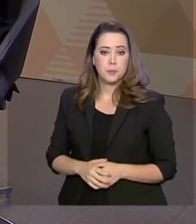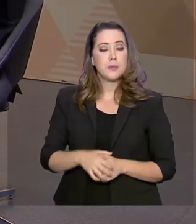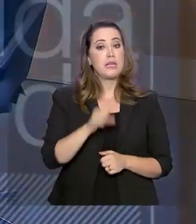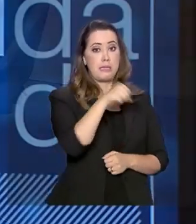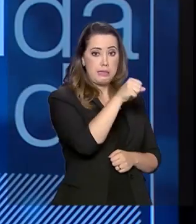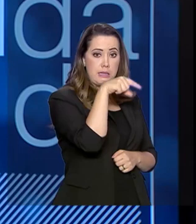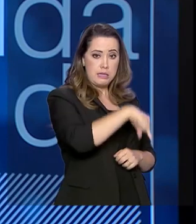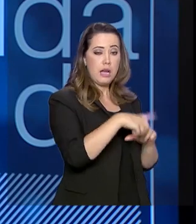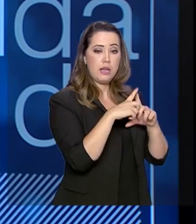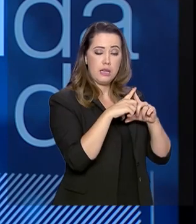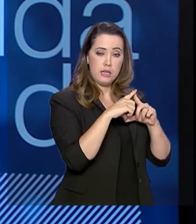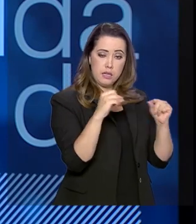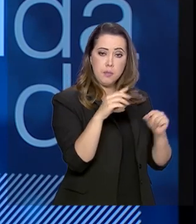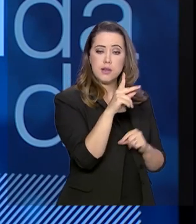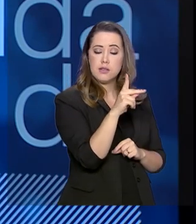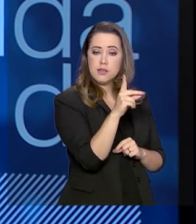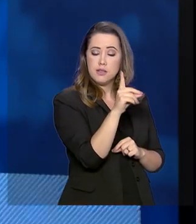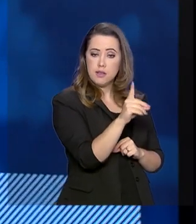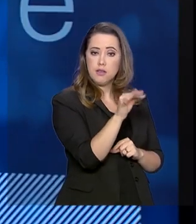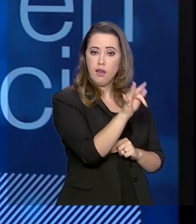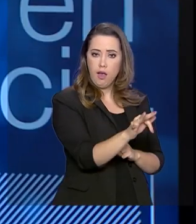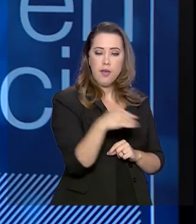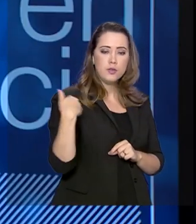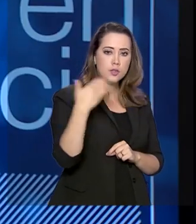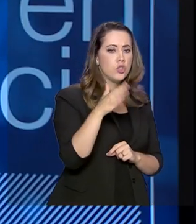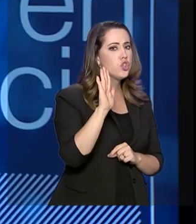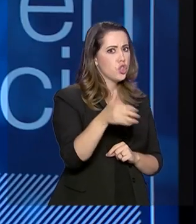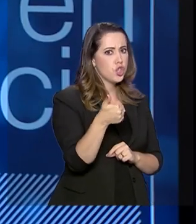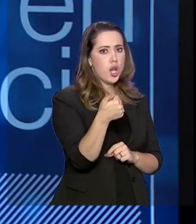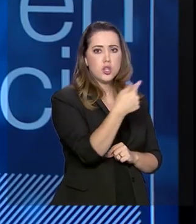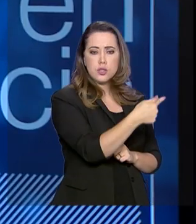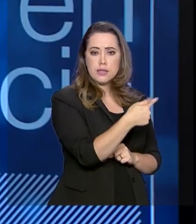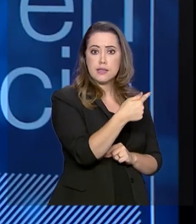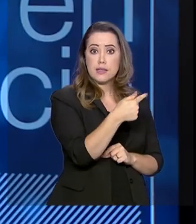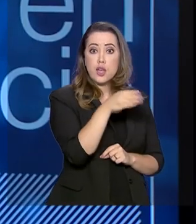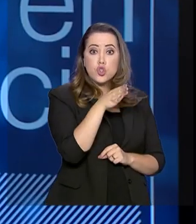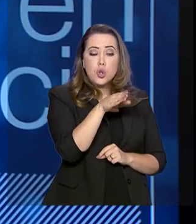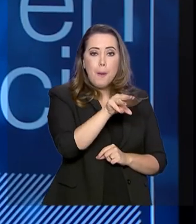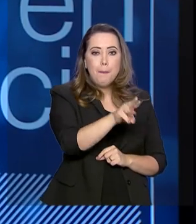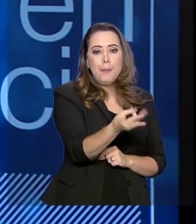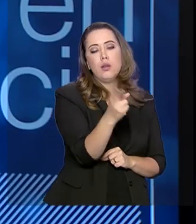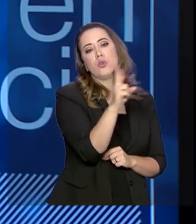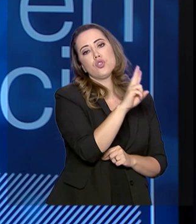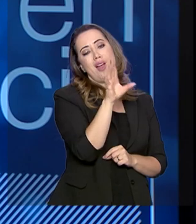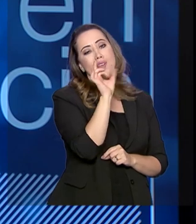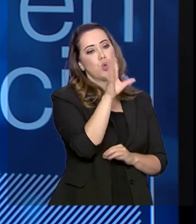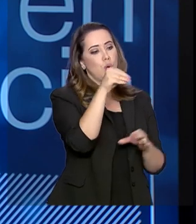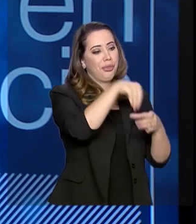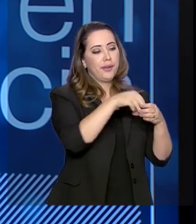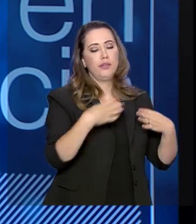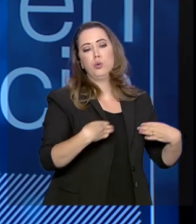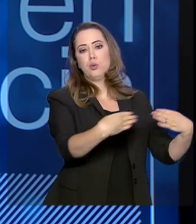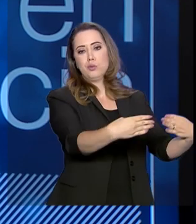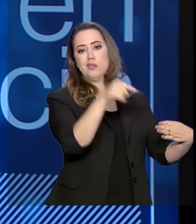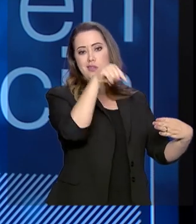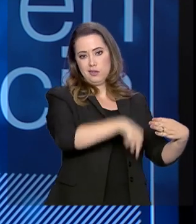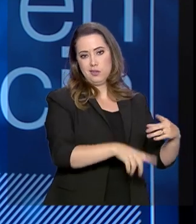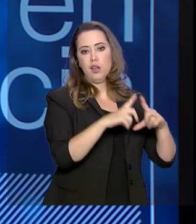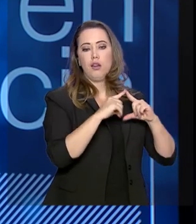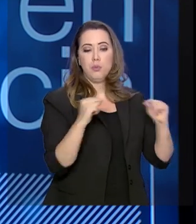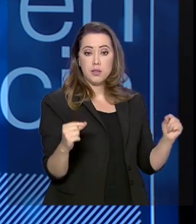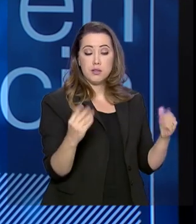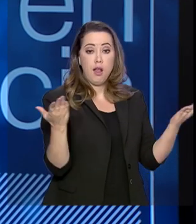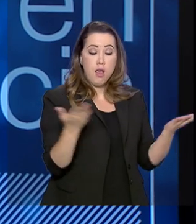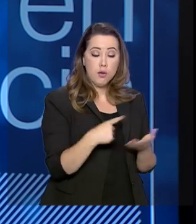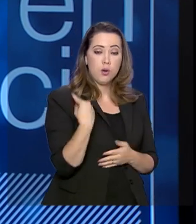Começamos em 2017, já são 17 milhões de reais economizados só nos ministérios aqui em Brasília.